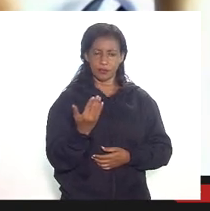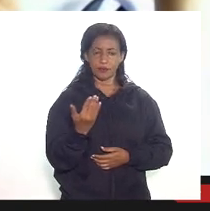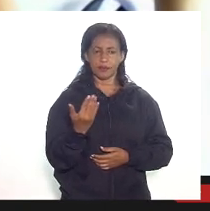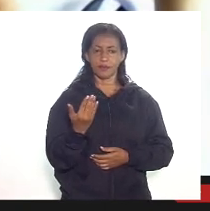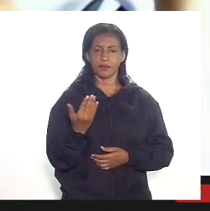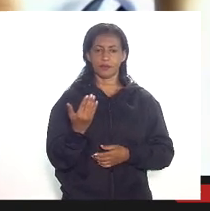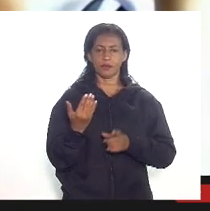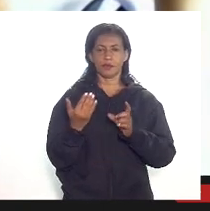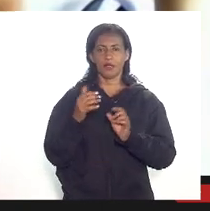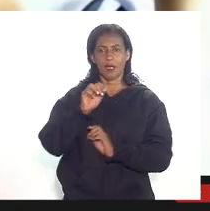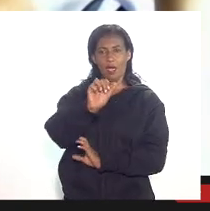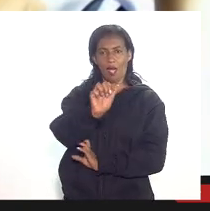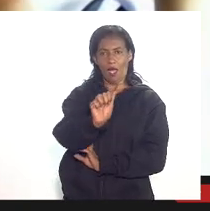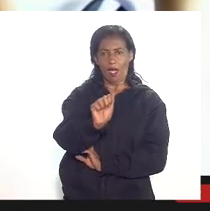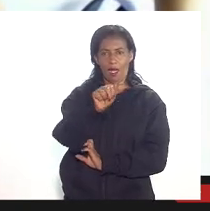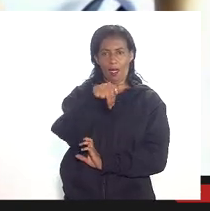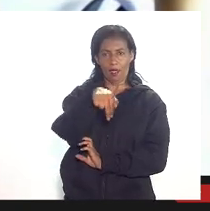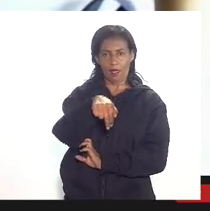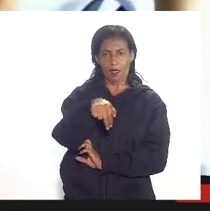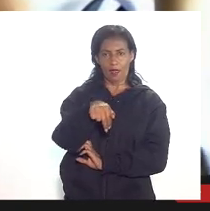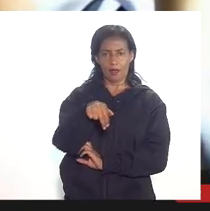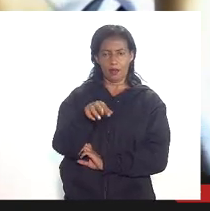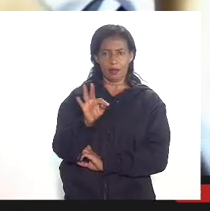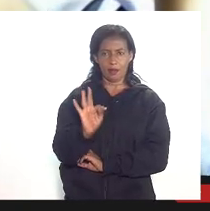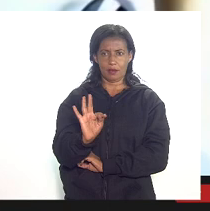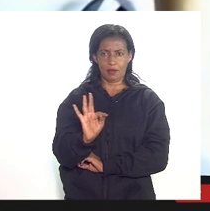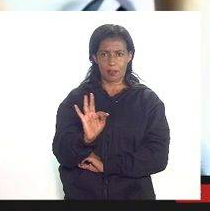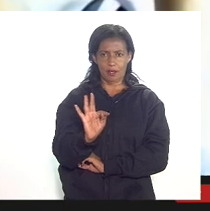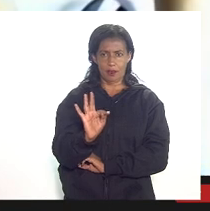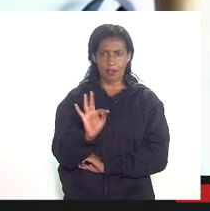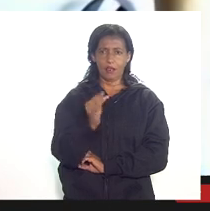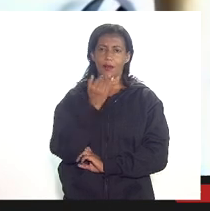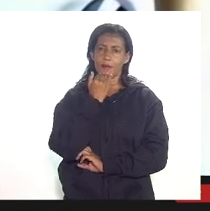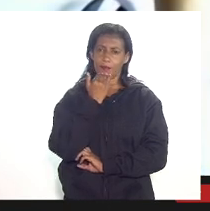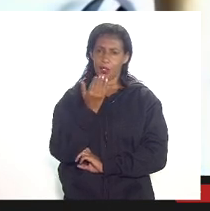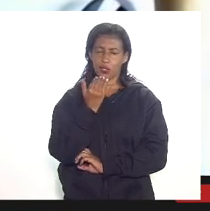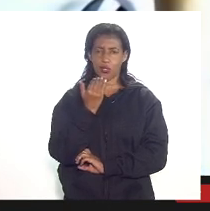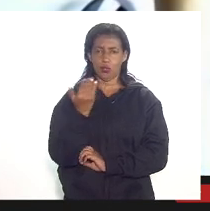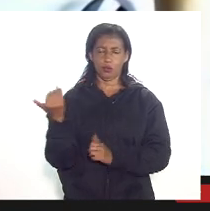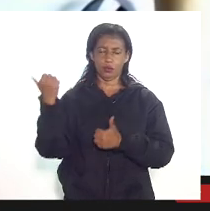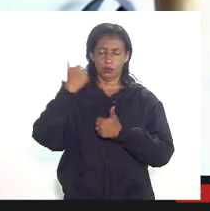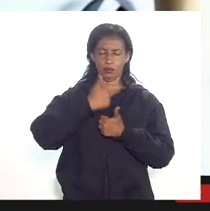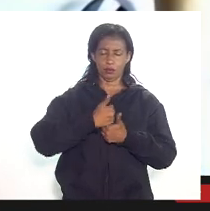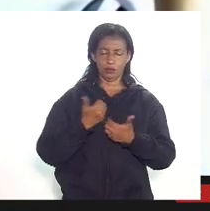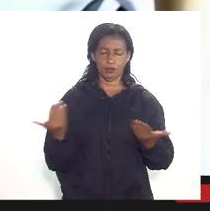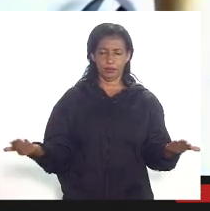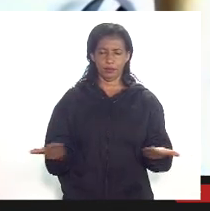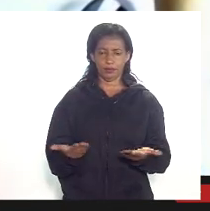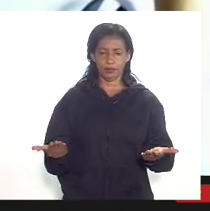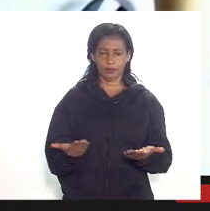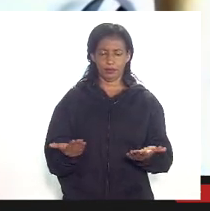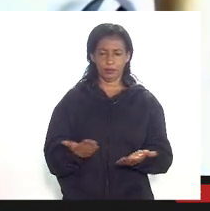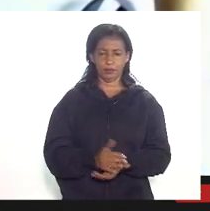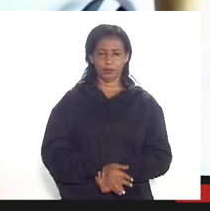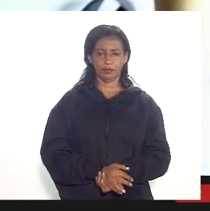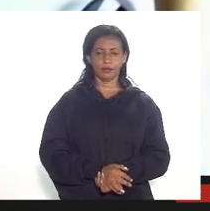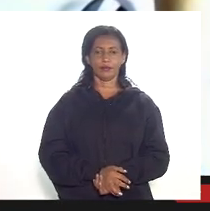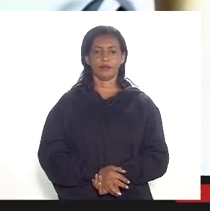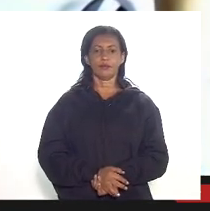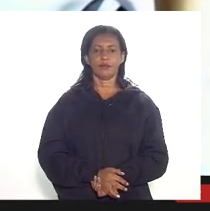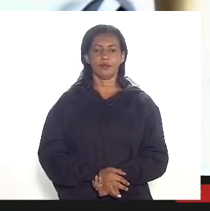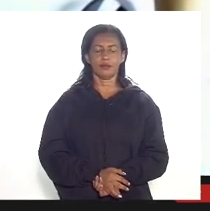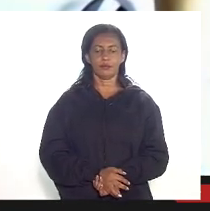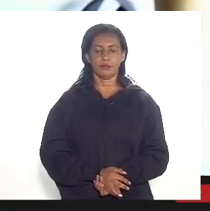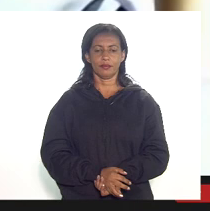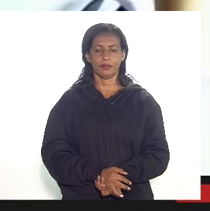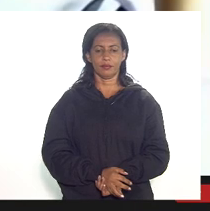da palavra ANP que foi aqui citada diversas vezes por favor ANP quem